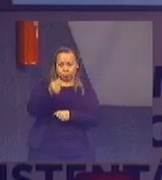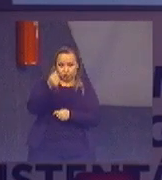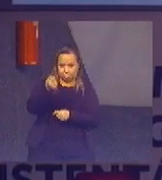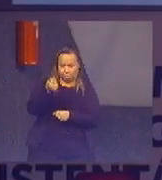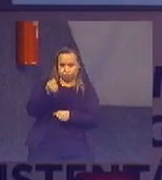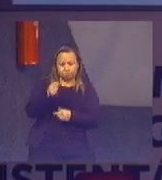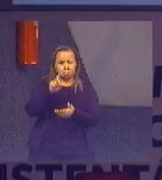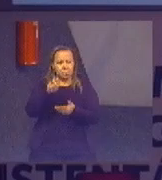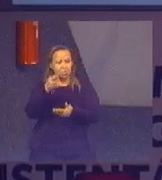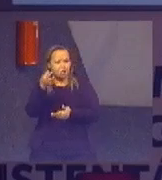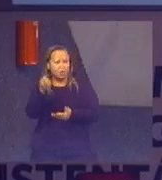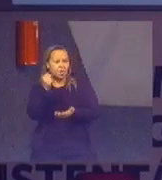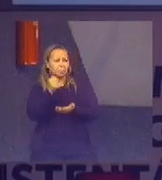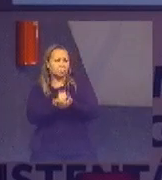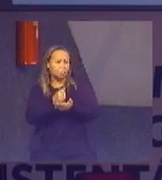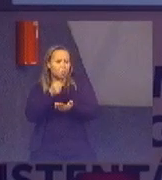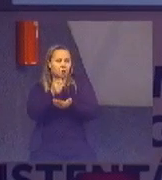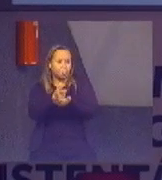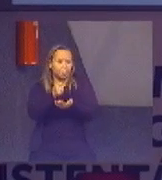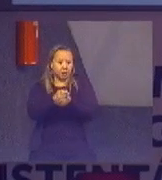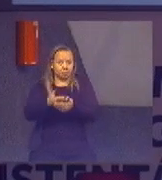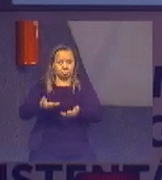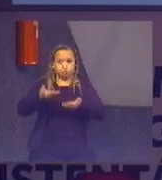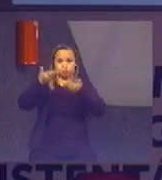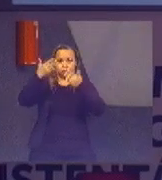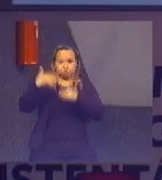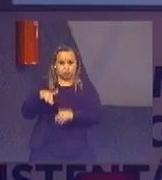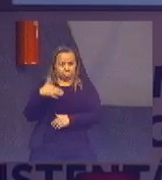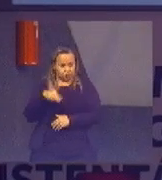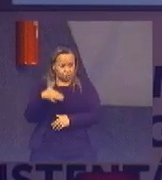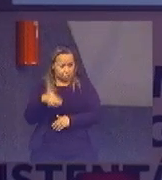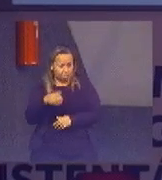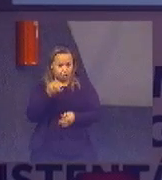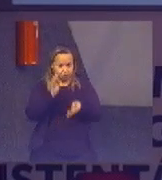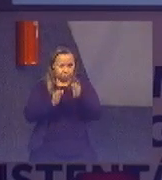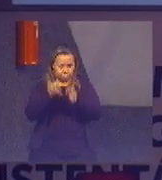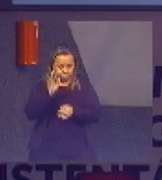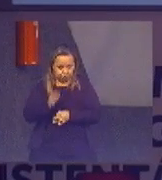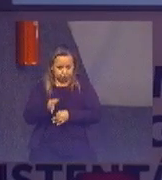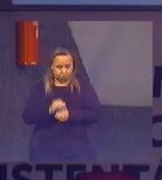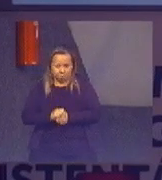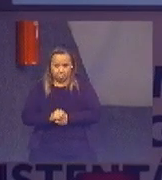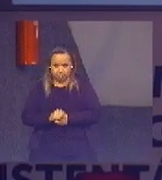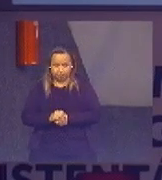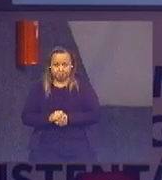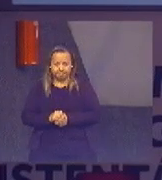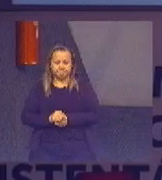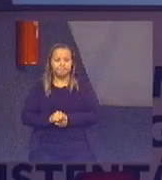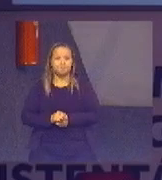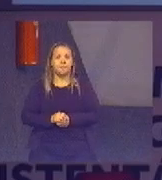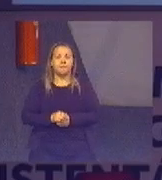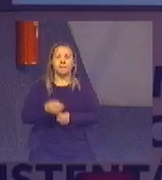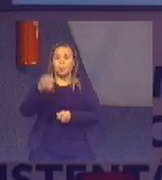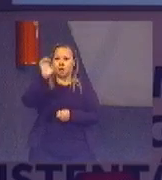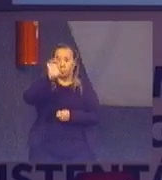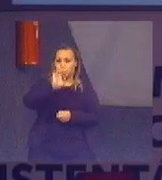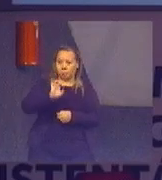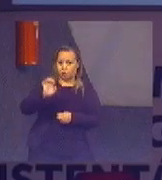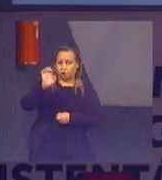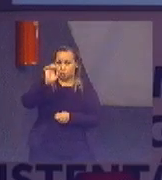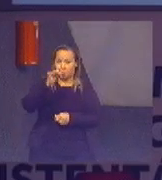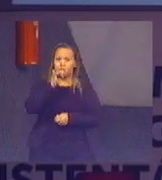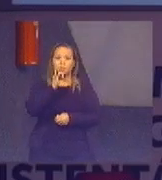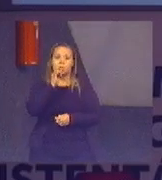pagando um valor muito mais, muito elevado em relação a outros tribunais de outros segmentos de justiça, mas situados no mesmo estado? Então, por exemplo,